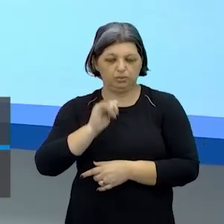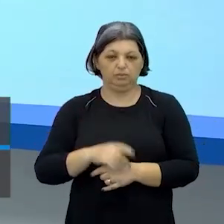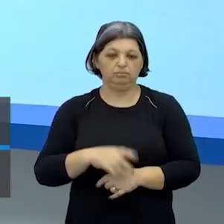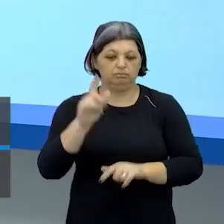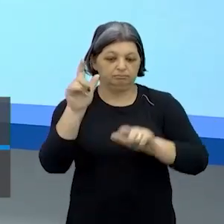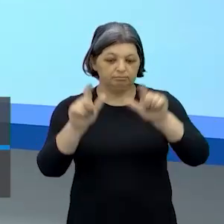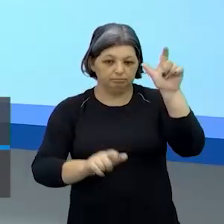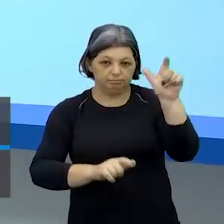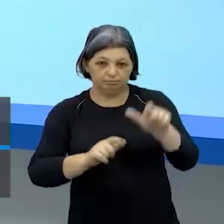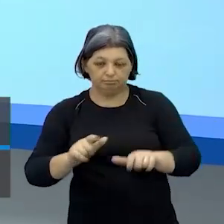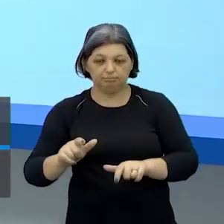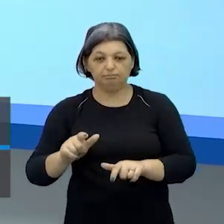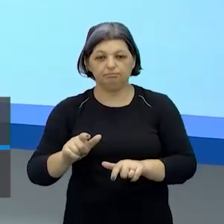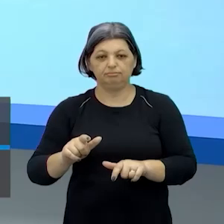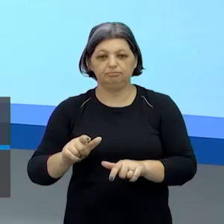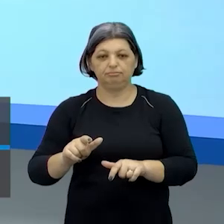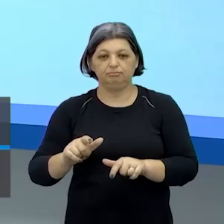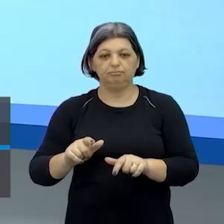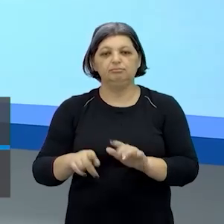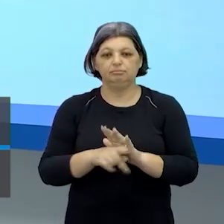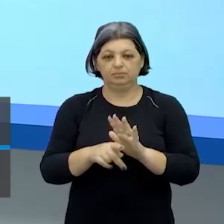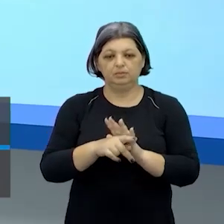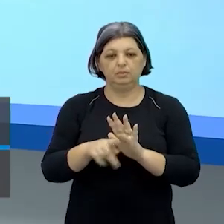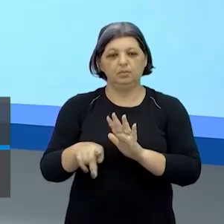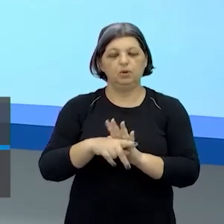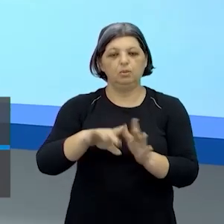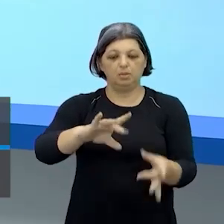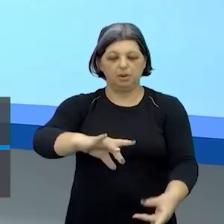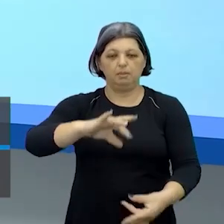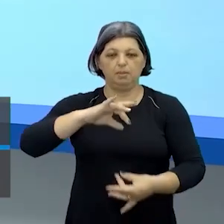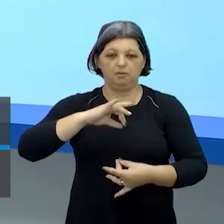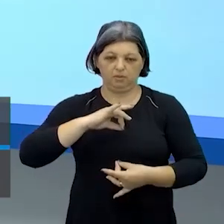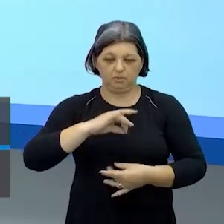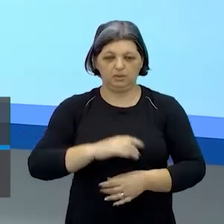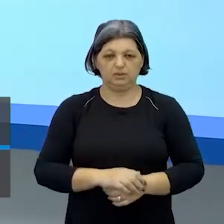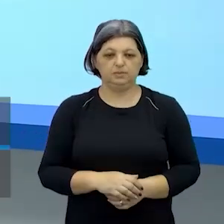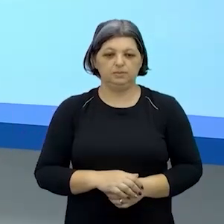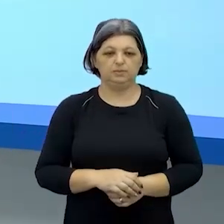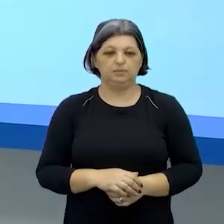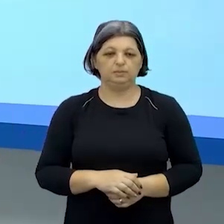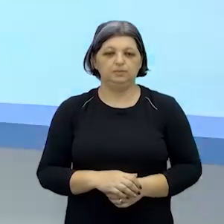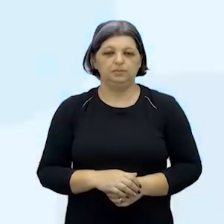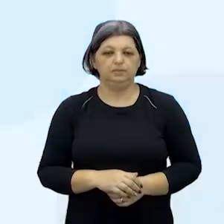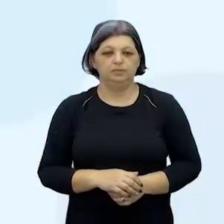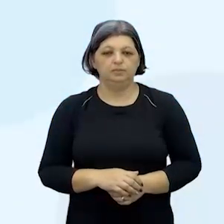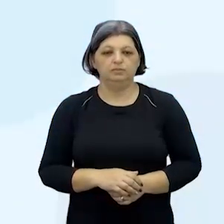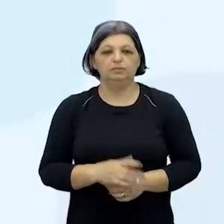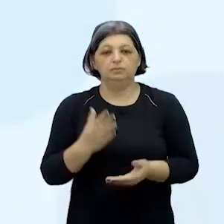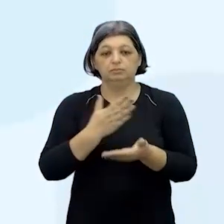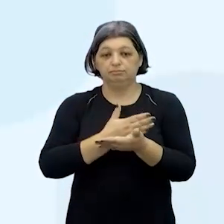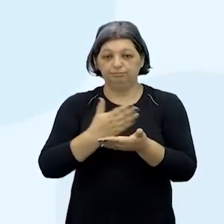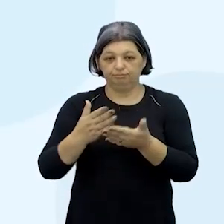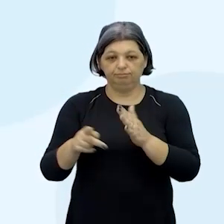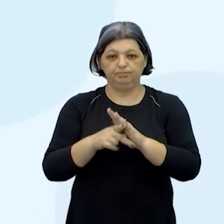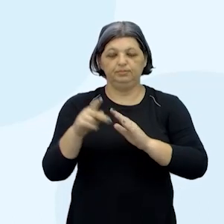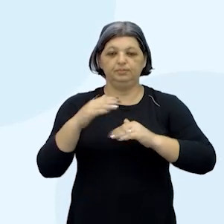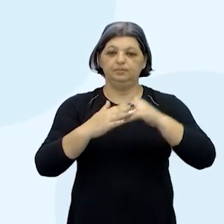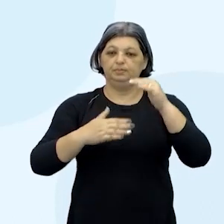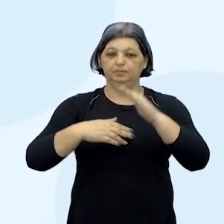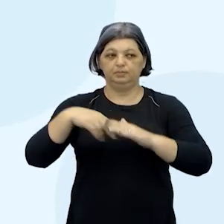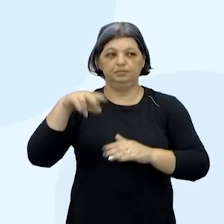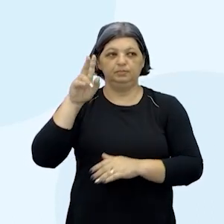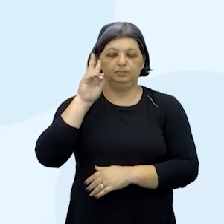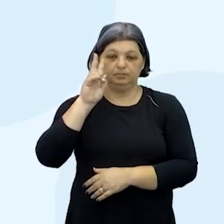depois transformar isso numa performance certo então iniciando a atividade vamos construir na narrativa de um personagem